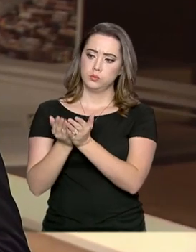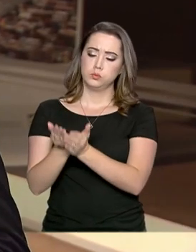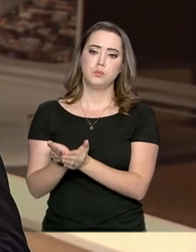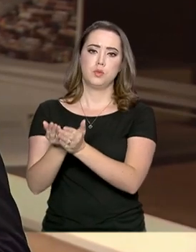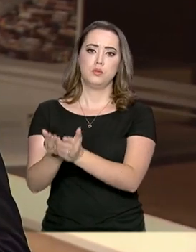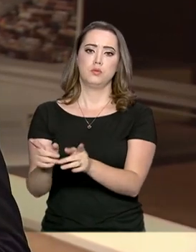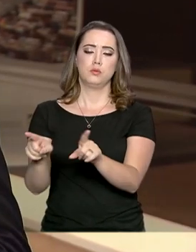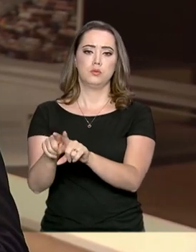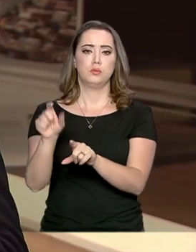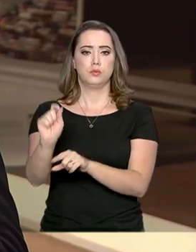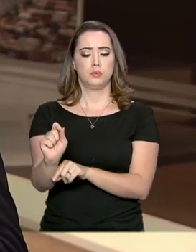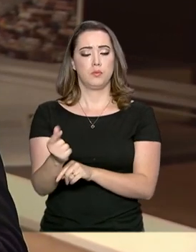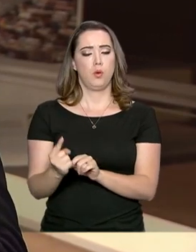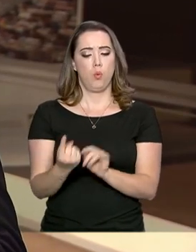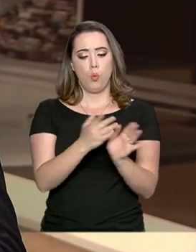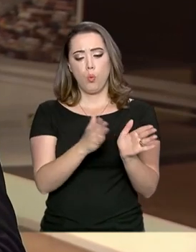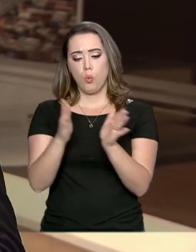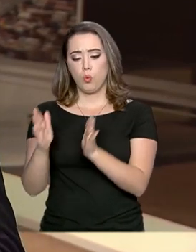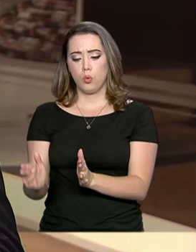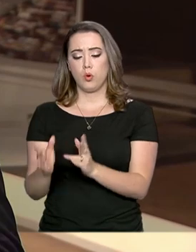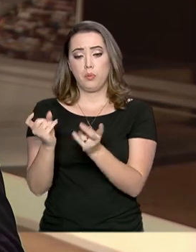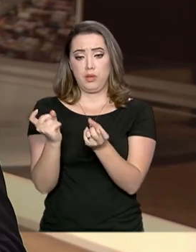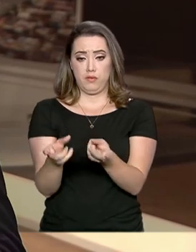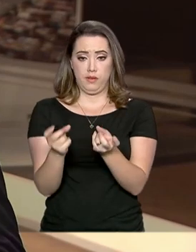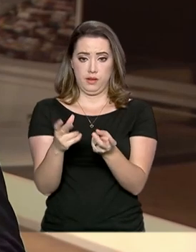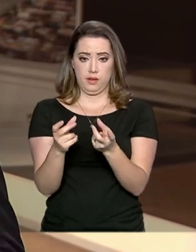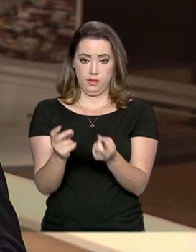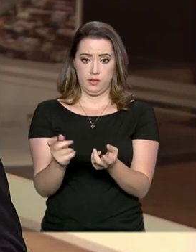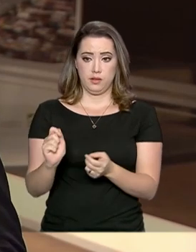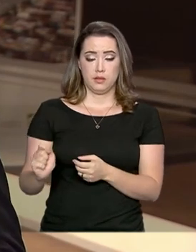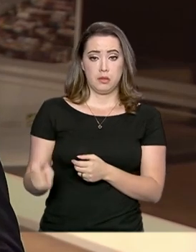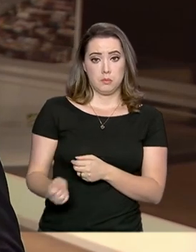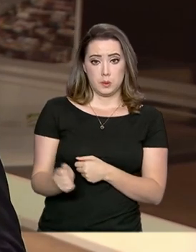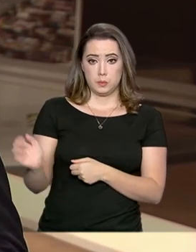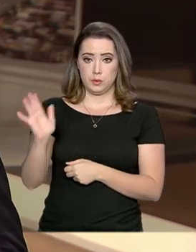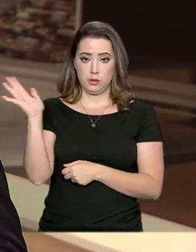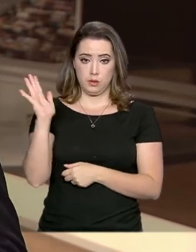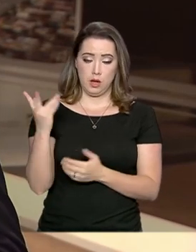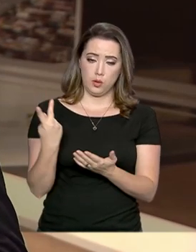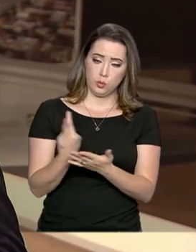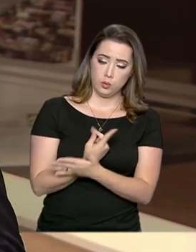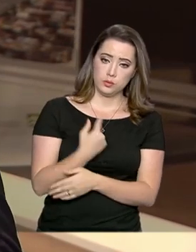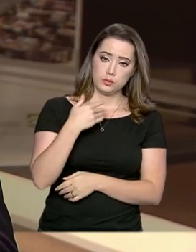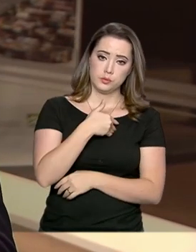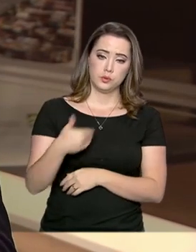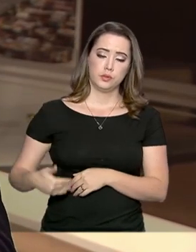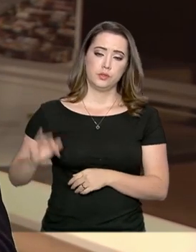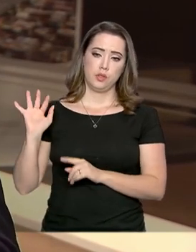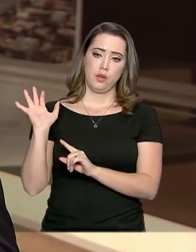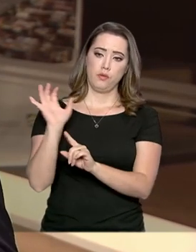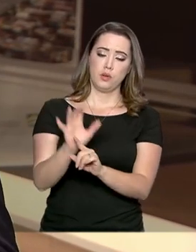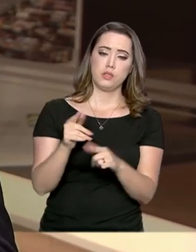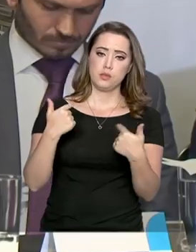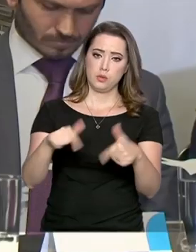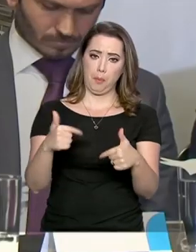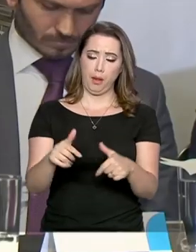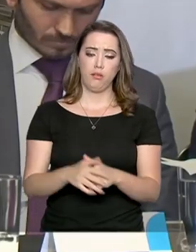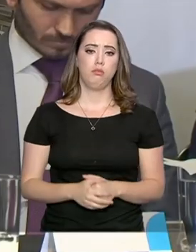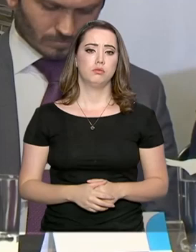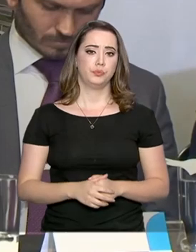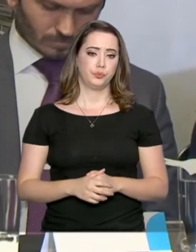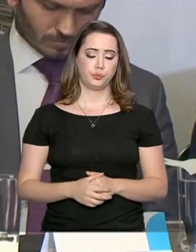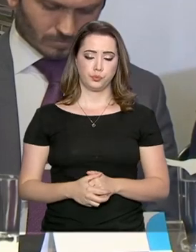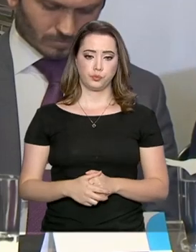pequena parte que o programa de vendas e concessões do Governo Federal deve trazer de impacto ao mercado de trabalho. Nós